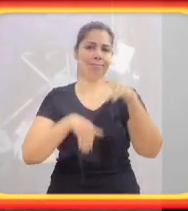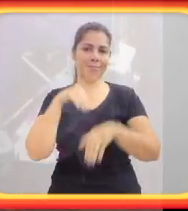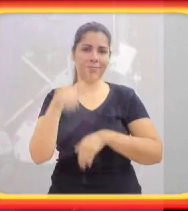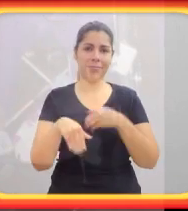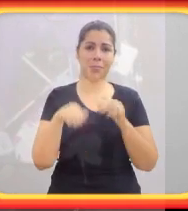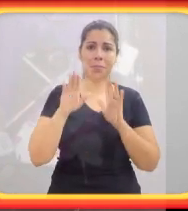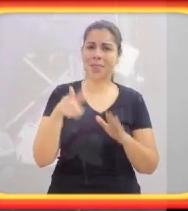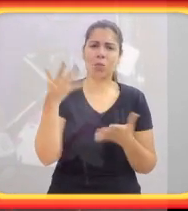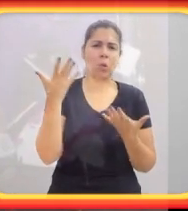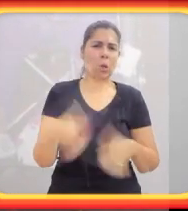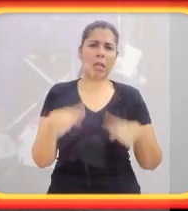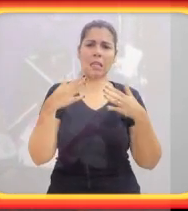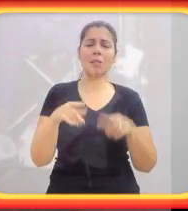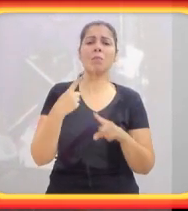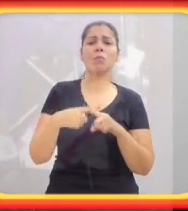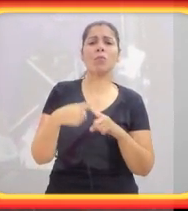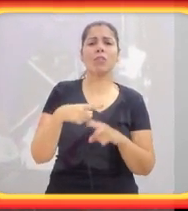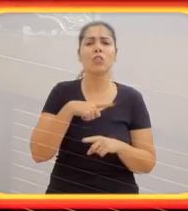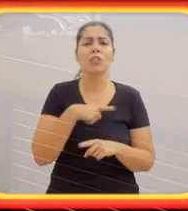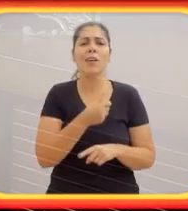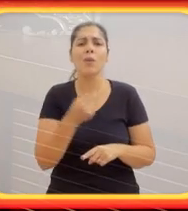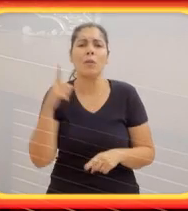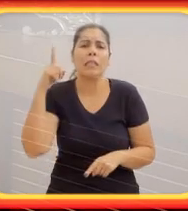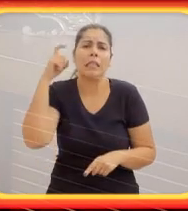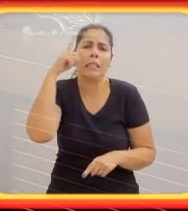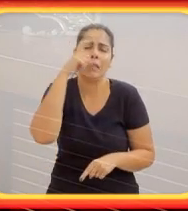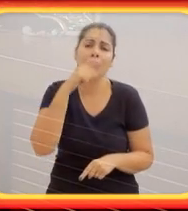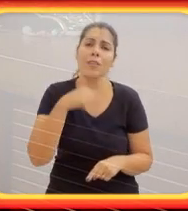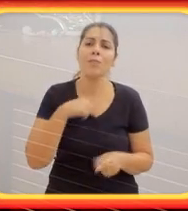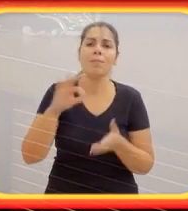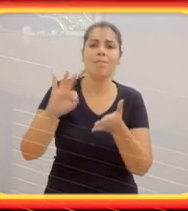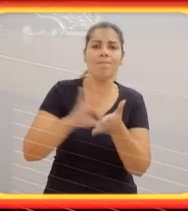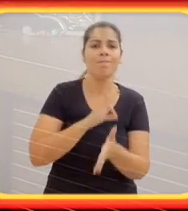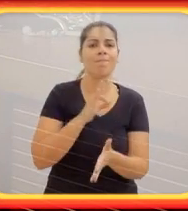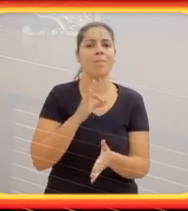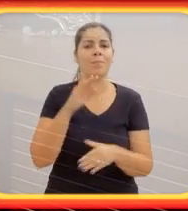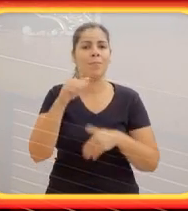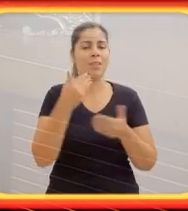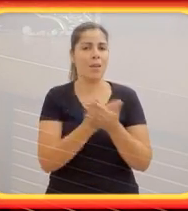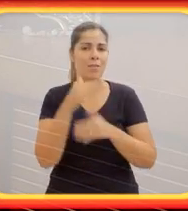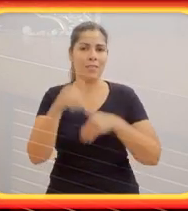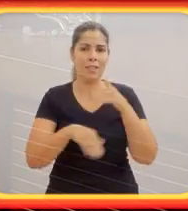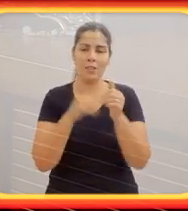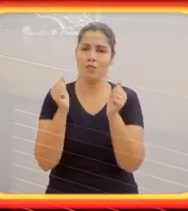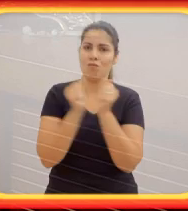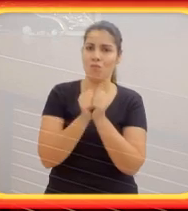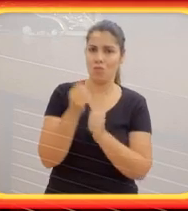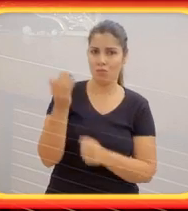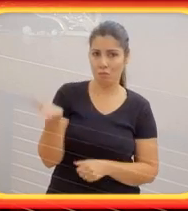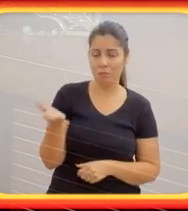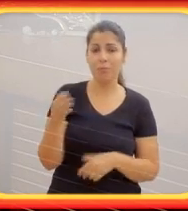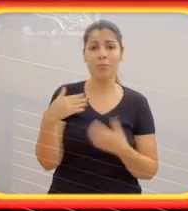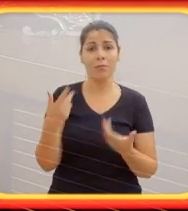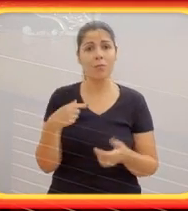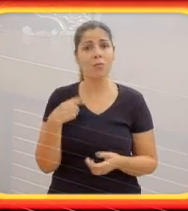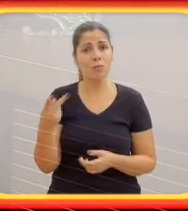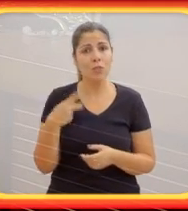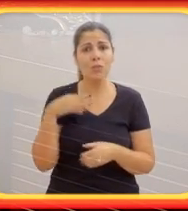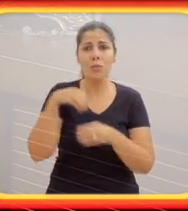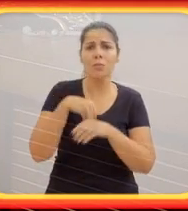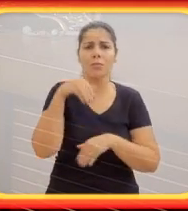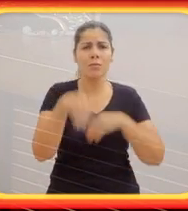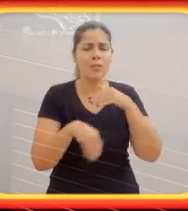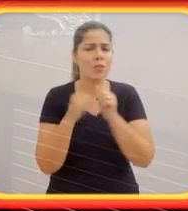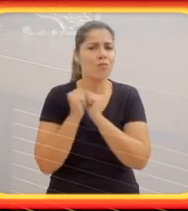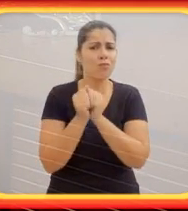E o Saulo, por exemplo, quando ele entrou para a natação, eu já nadava. Mas ele não queria. Tinha umas dificuldades. Eu me inscrevi